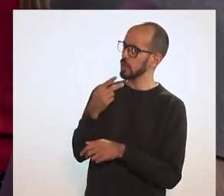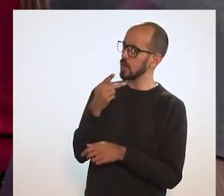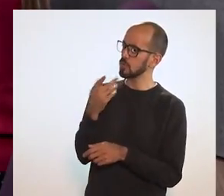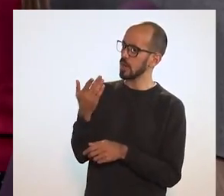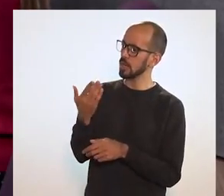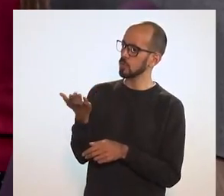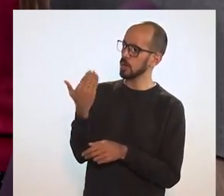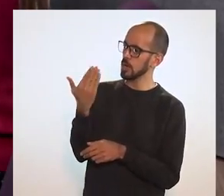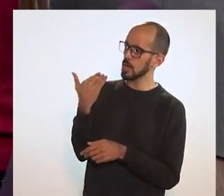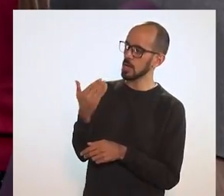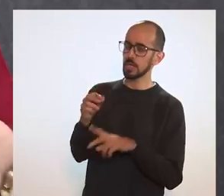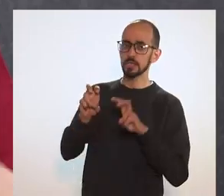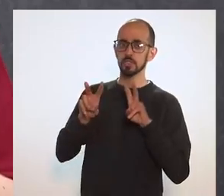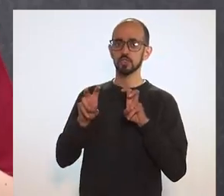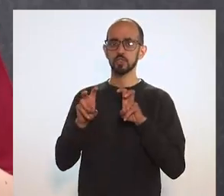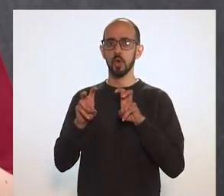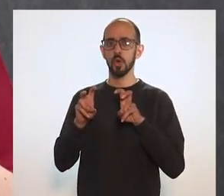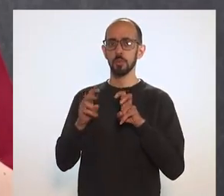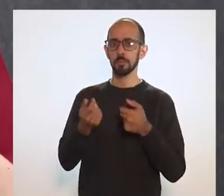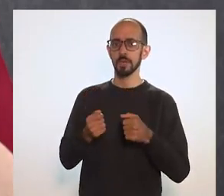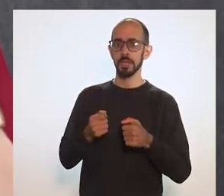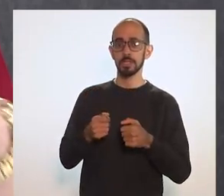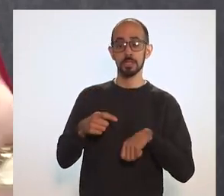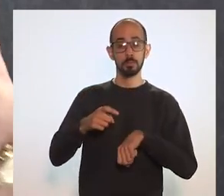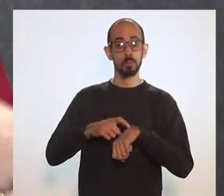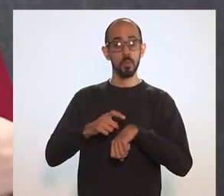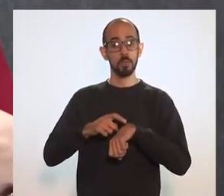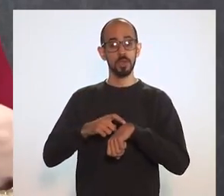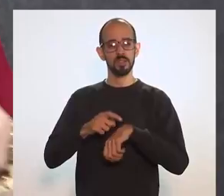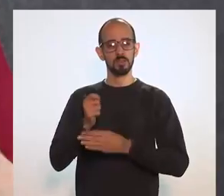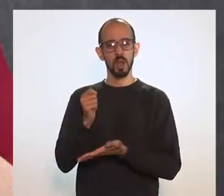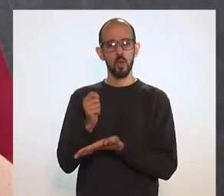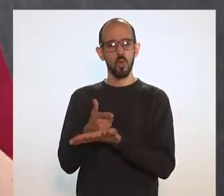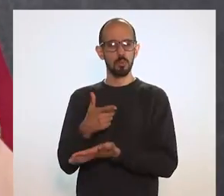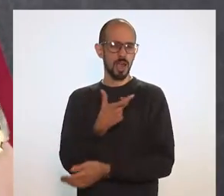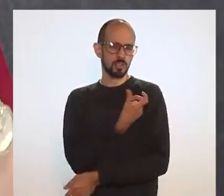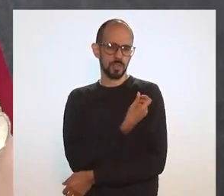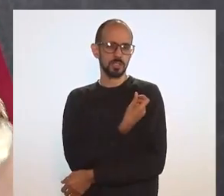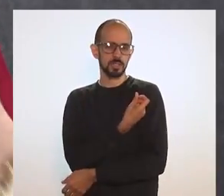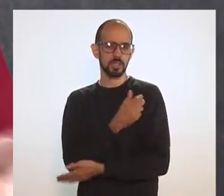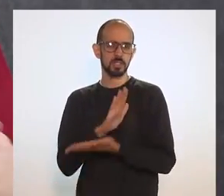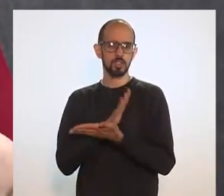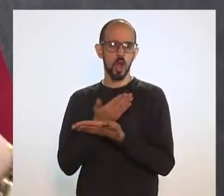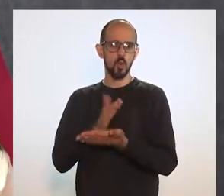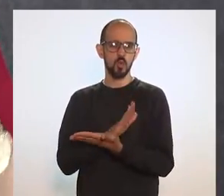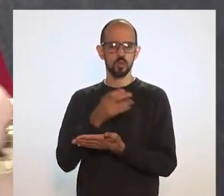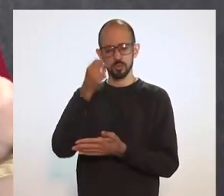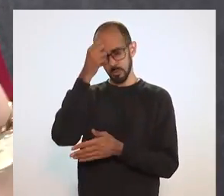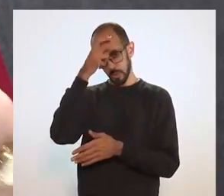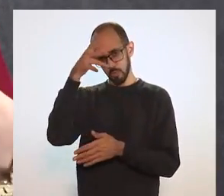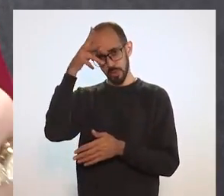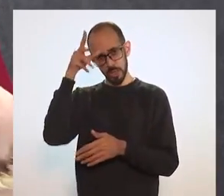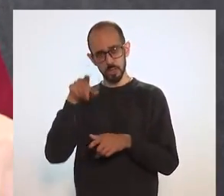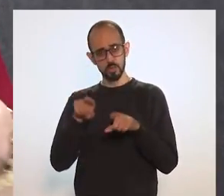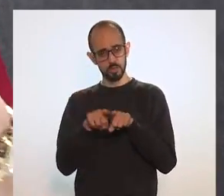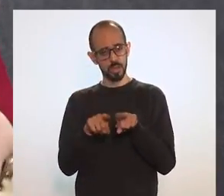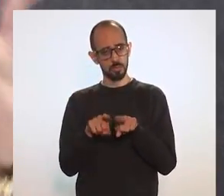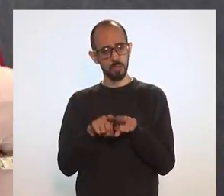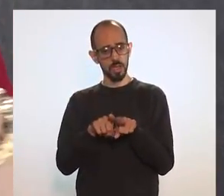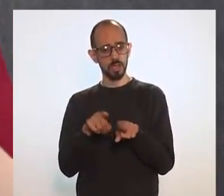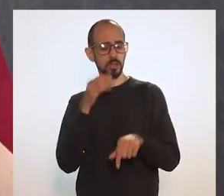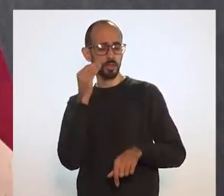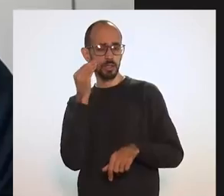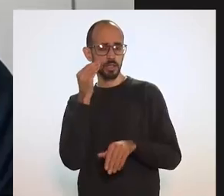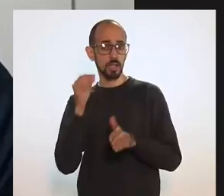anterior sobre esse movimento dos governadores para comprar as vacinas, alguns prefeitos também fizeram esse movimento